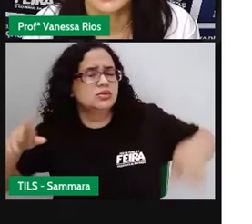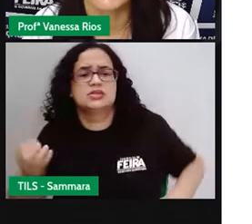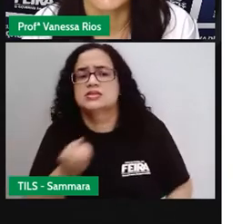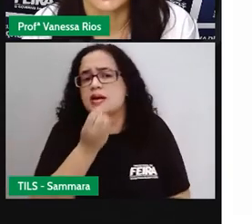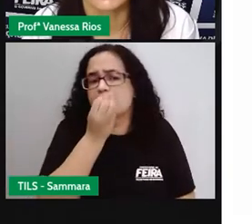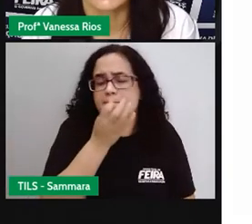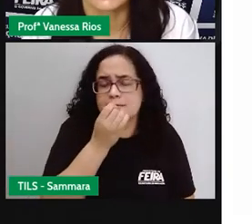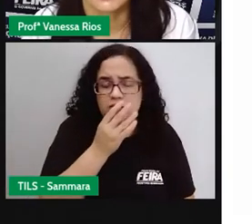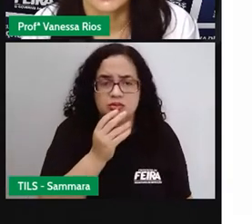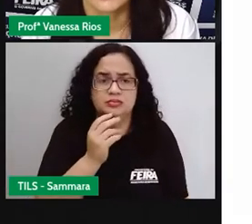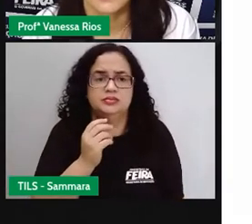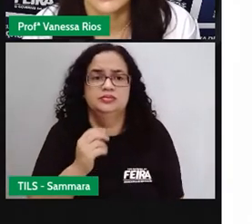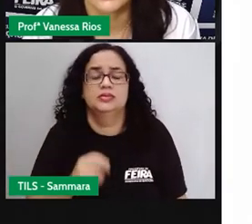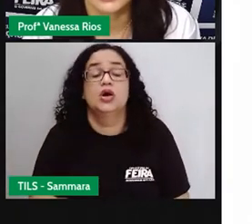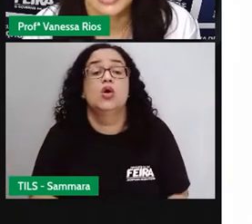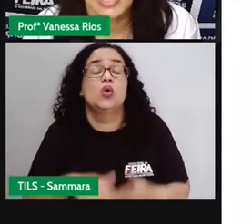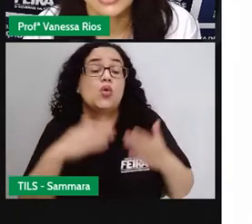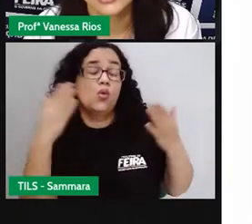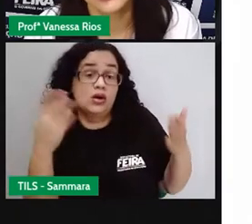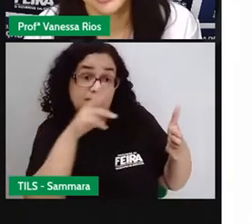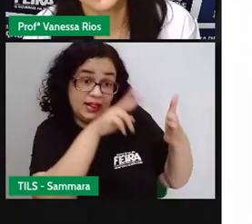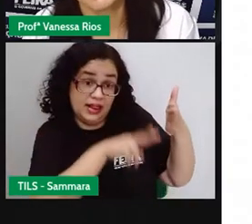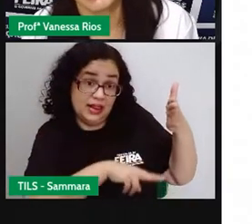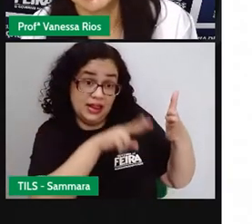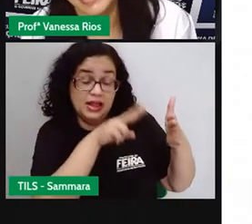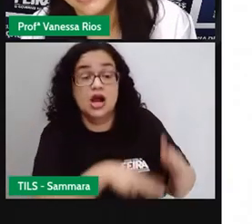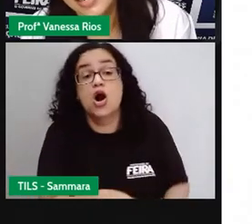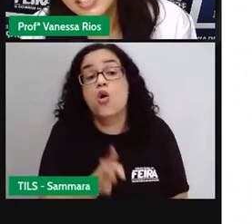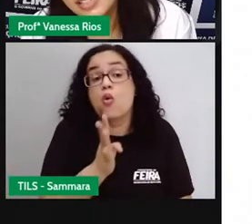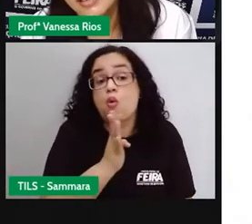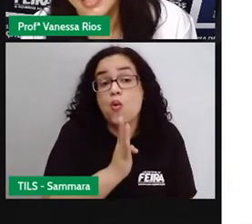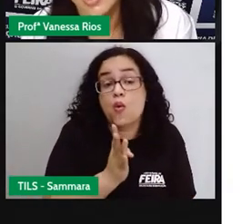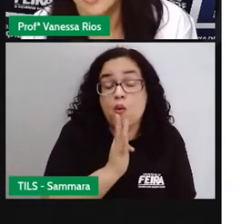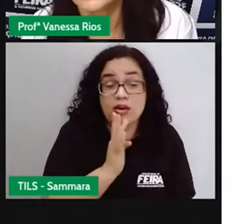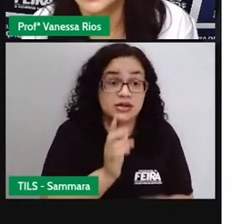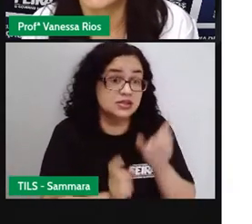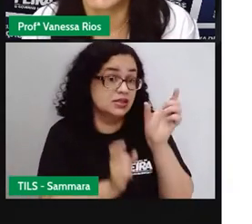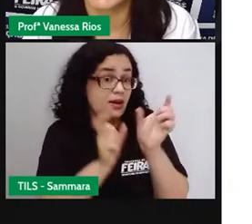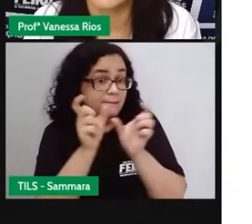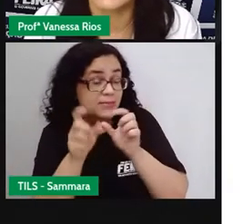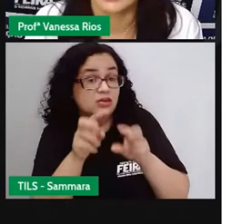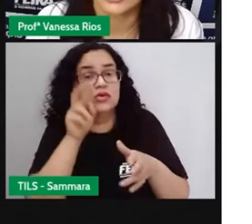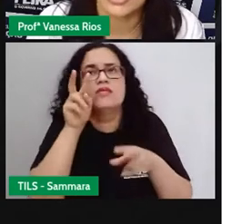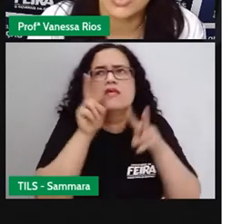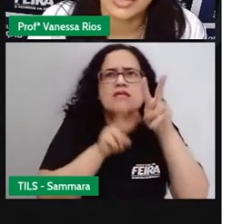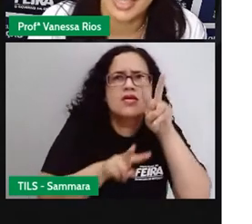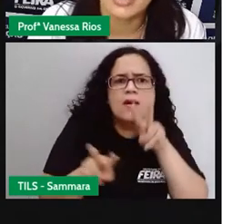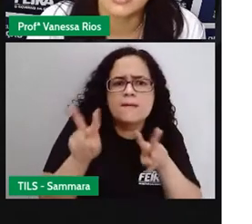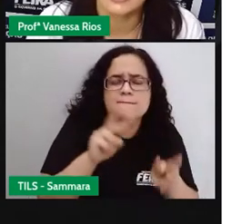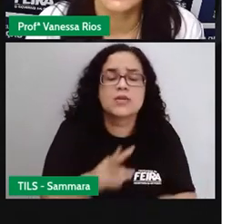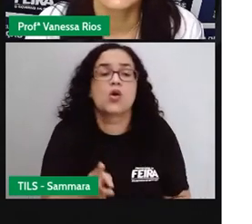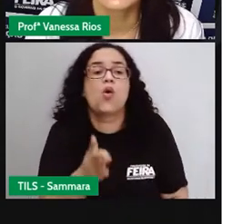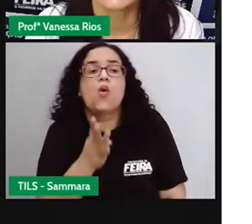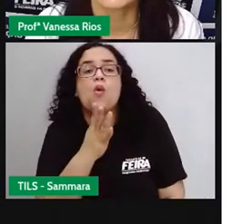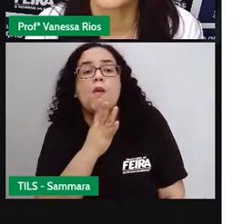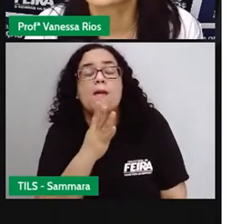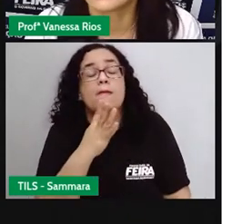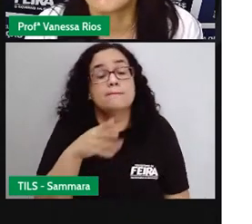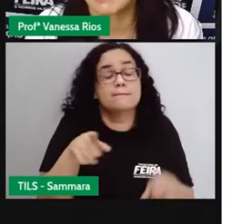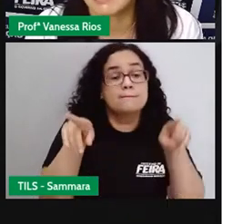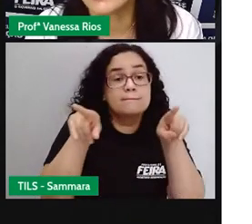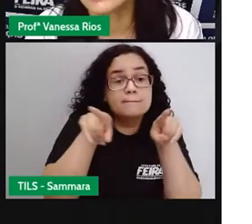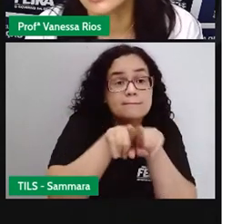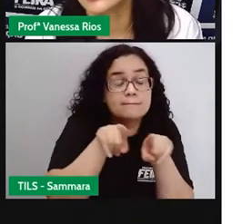benefícios. Quando a gente lê, a gente conhece palavras, né? Observa palavras que a gente conhece e também